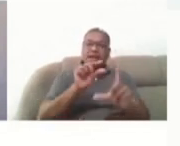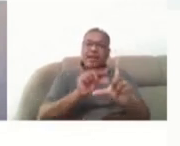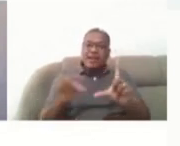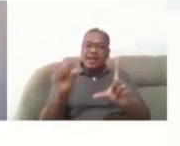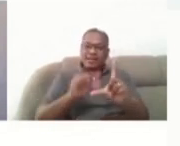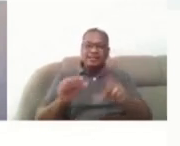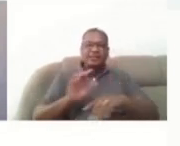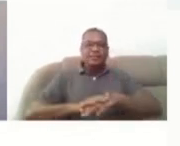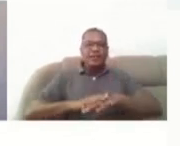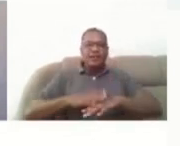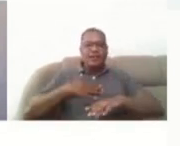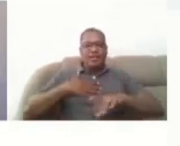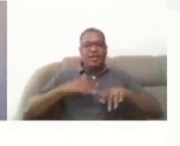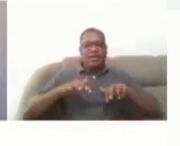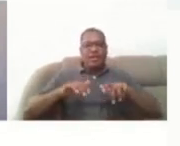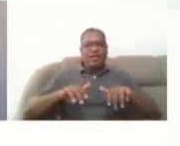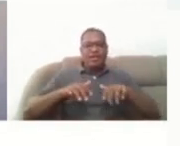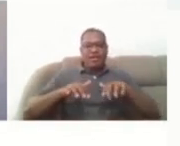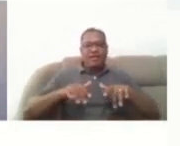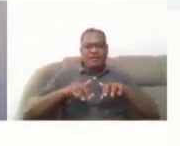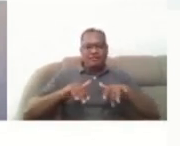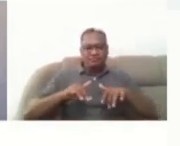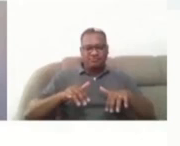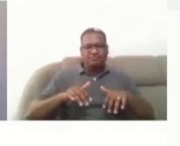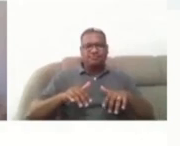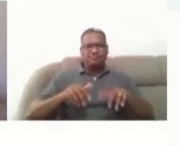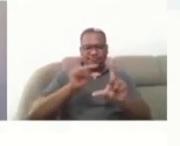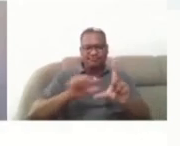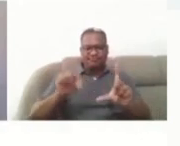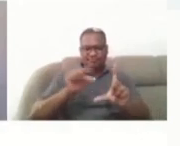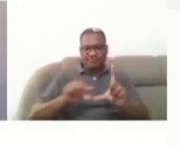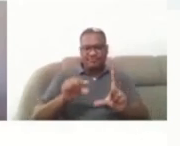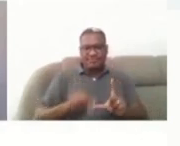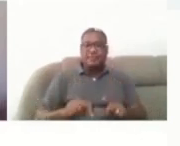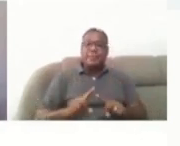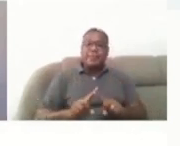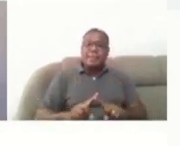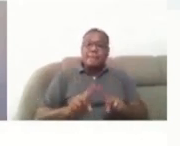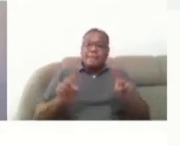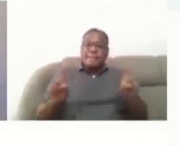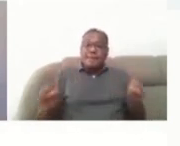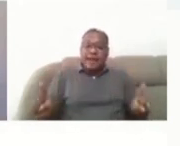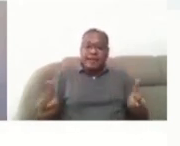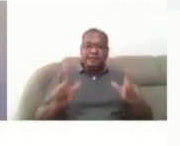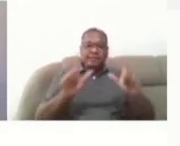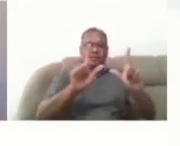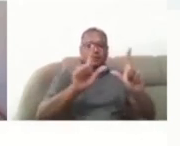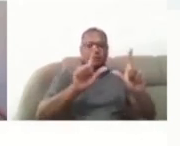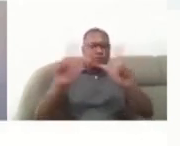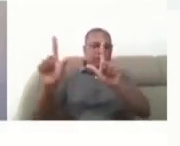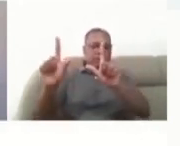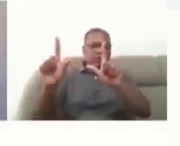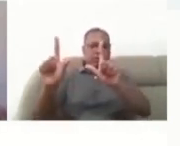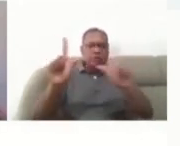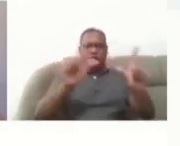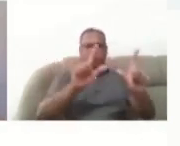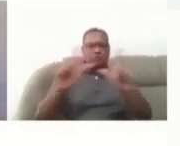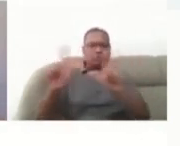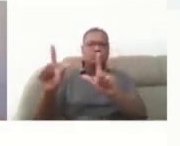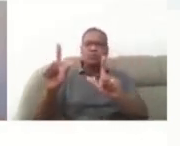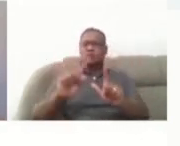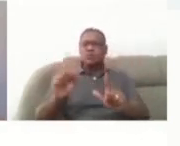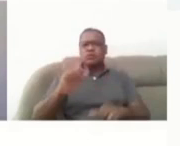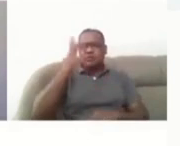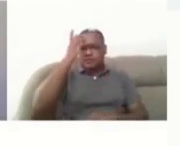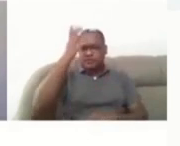algum participante, alguém da organização, mas, em vez de ficar mudando sempre a tela, ele oferece uma maior facilidade para